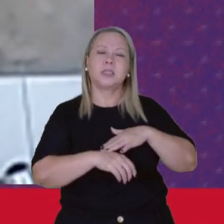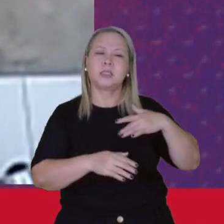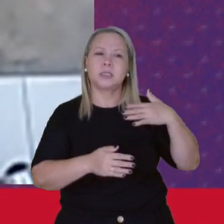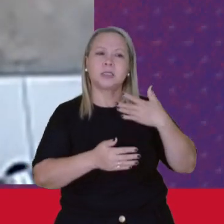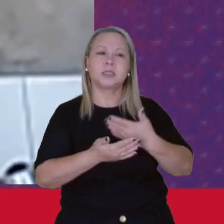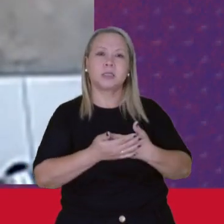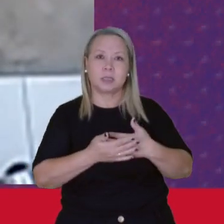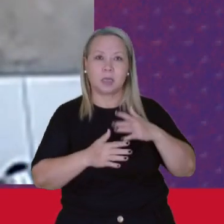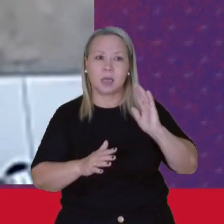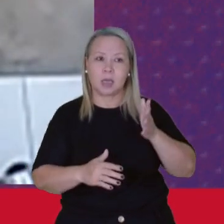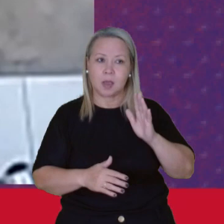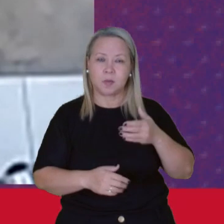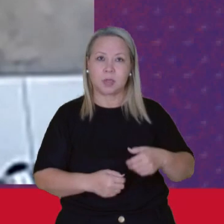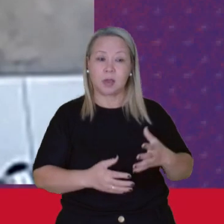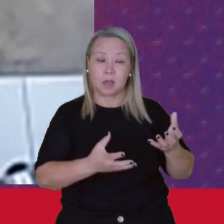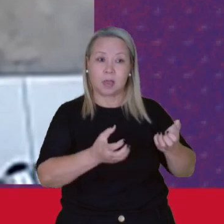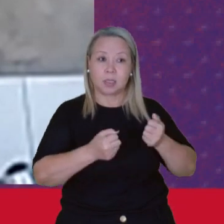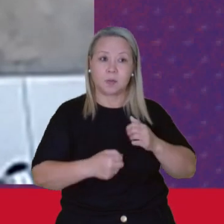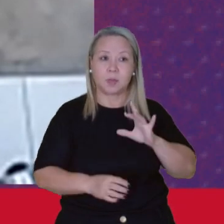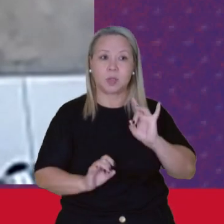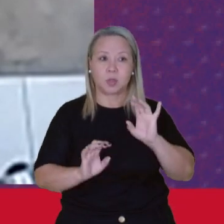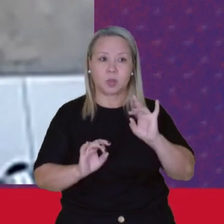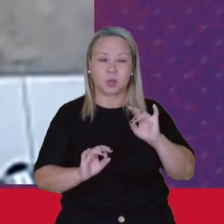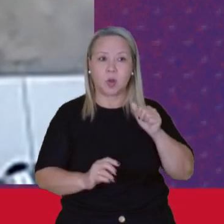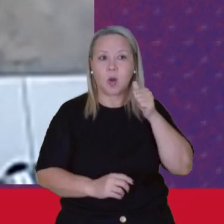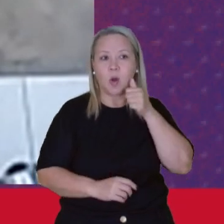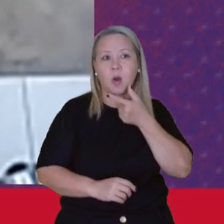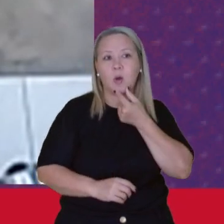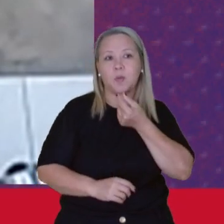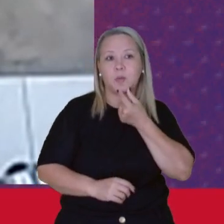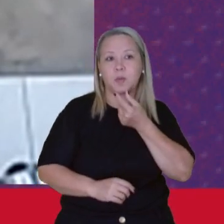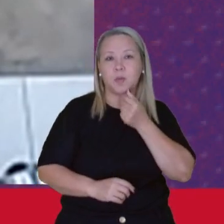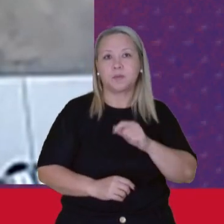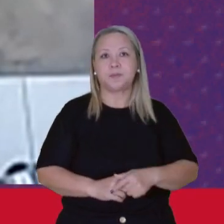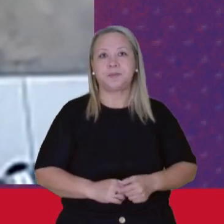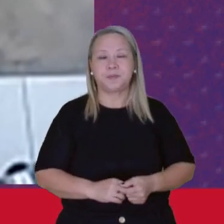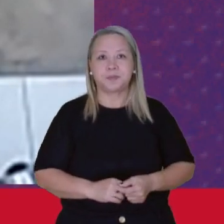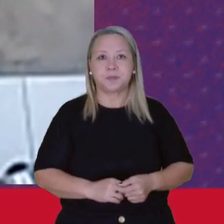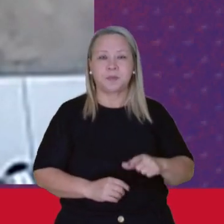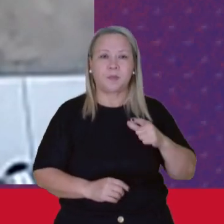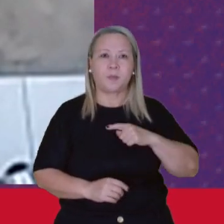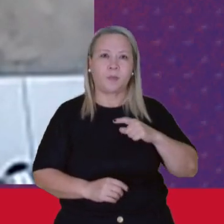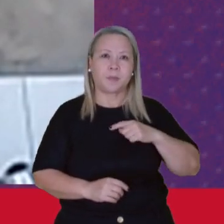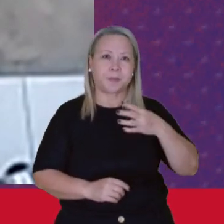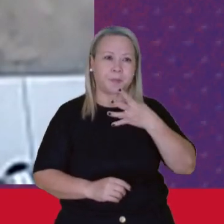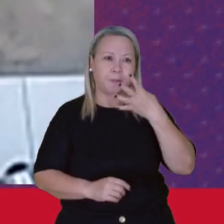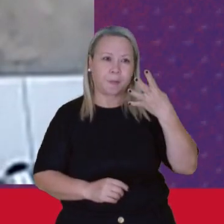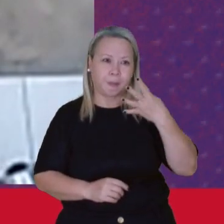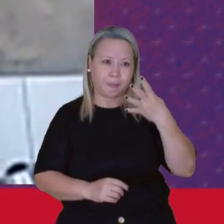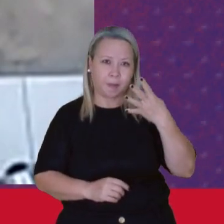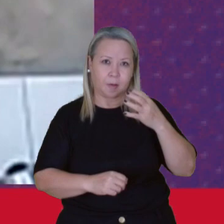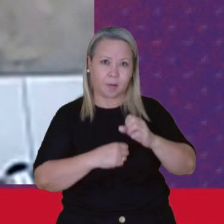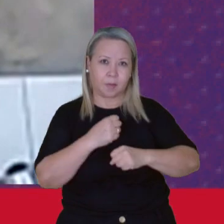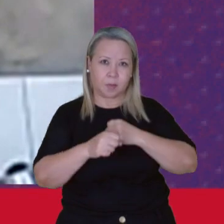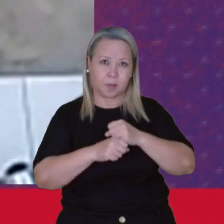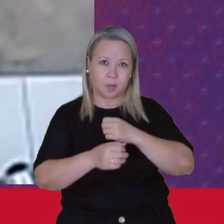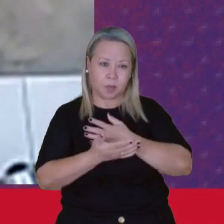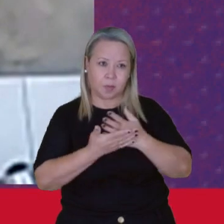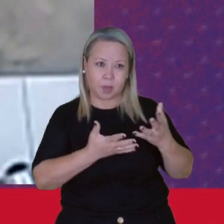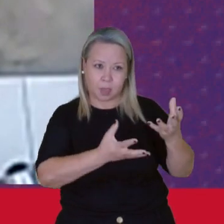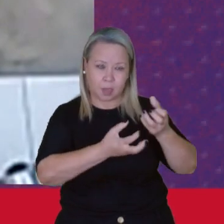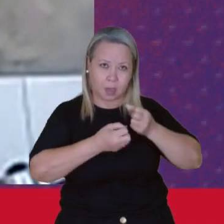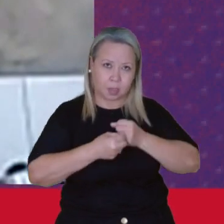vez Eu recebia Só da minha menina Ela tinha uns Acho que uns 4 5 anos Quando eu comecei A receber